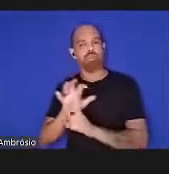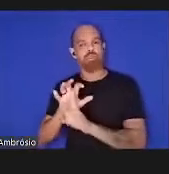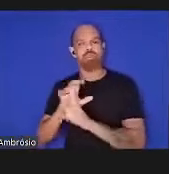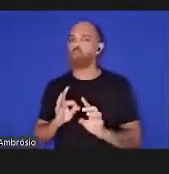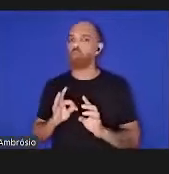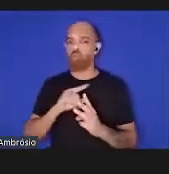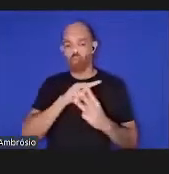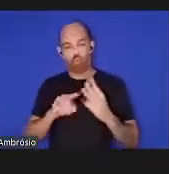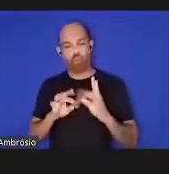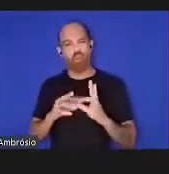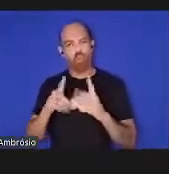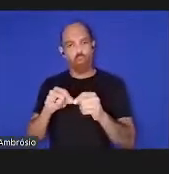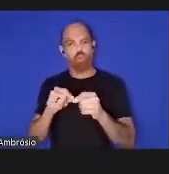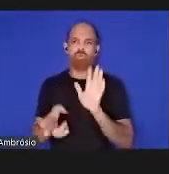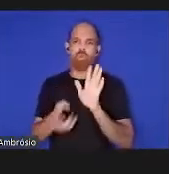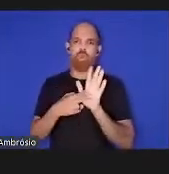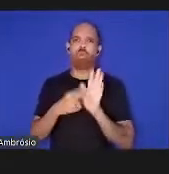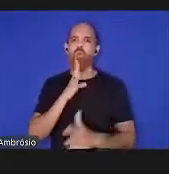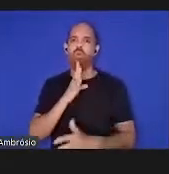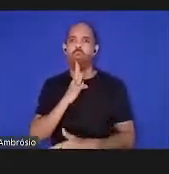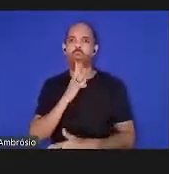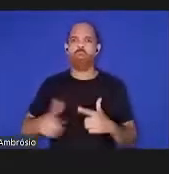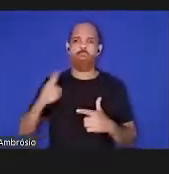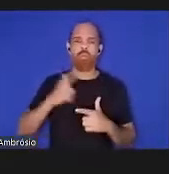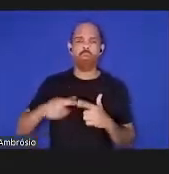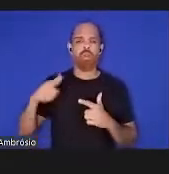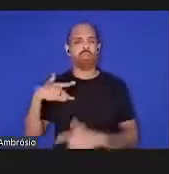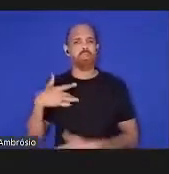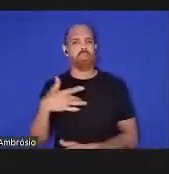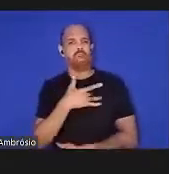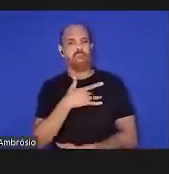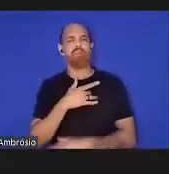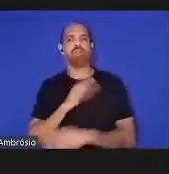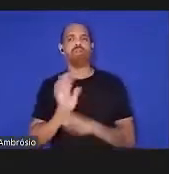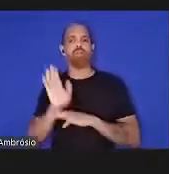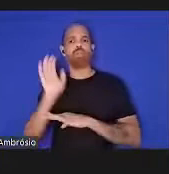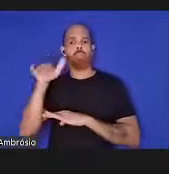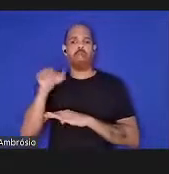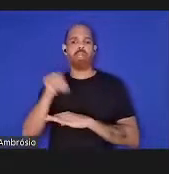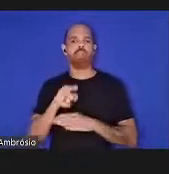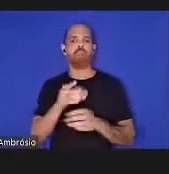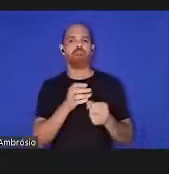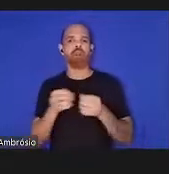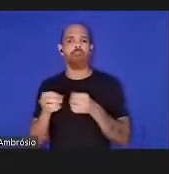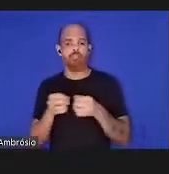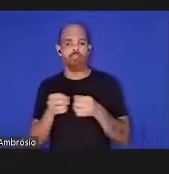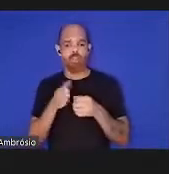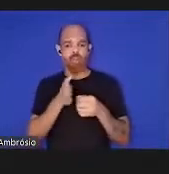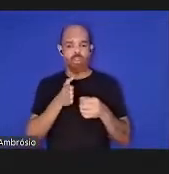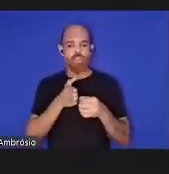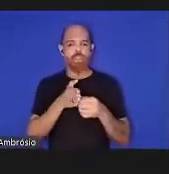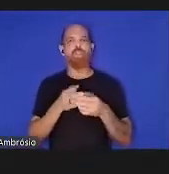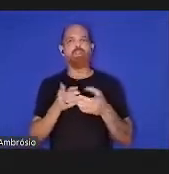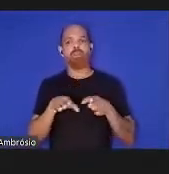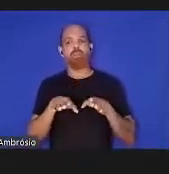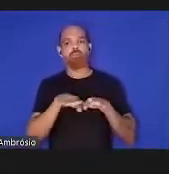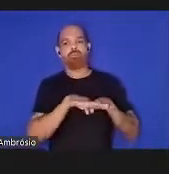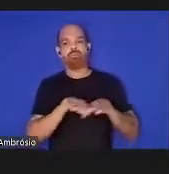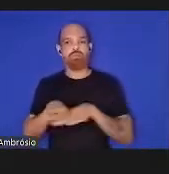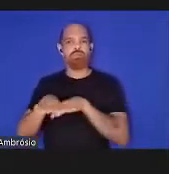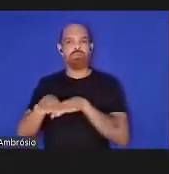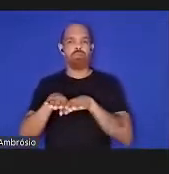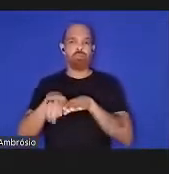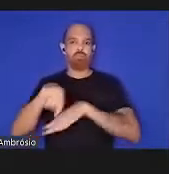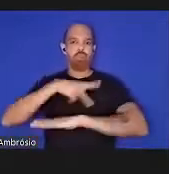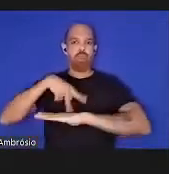que muitos problemas de saúde e seus determinantes ultrapassam fronteiras ou são comuns a países ao redor do mundo portanto